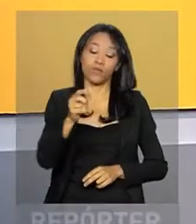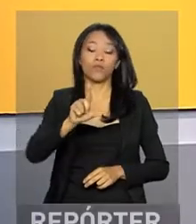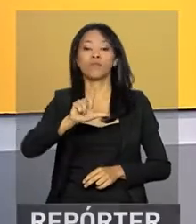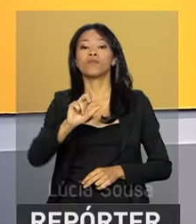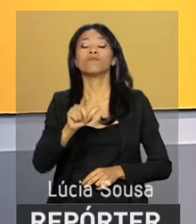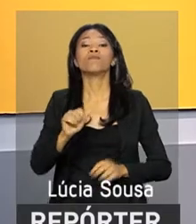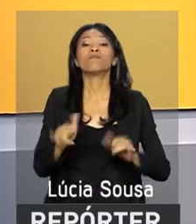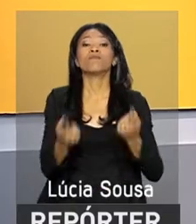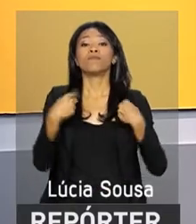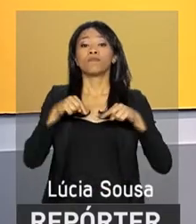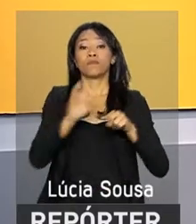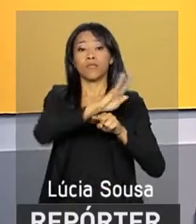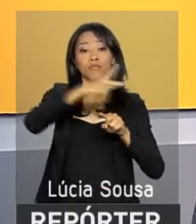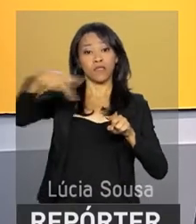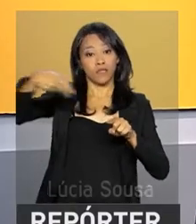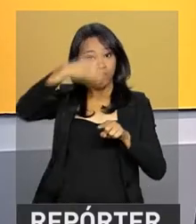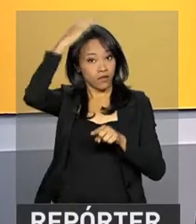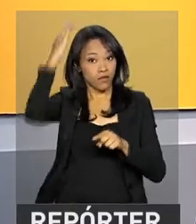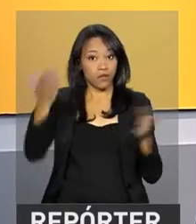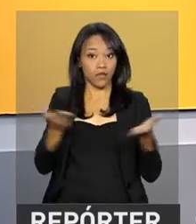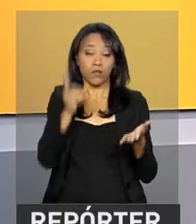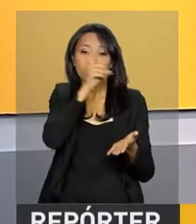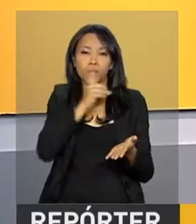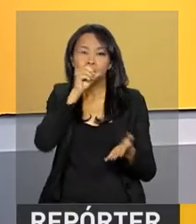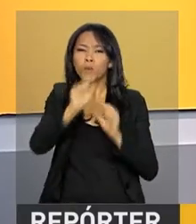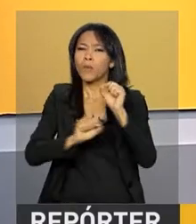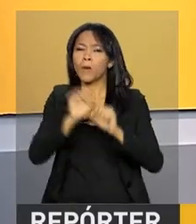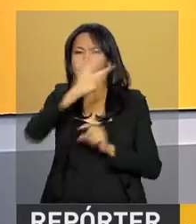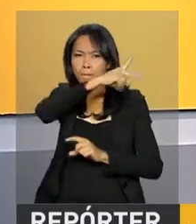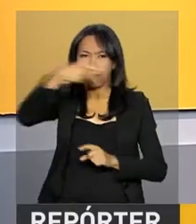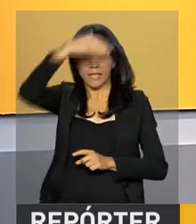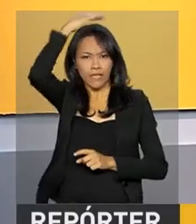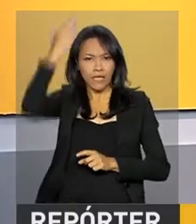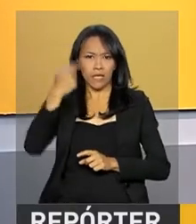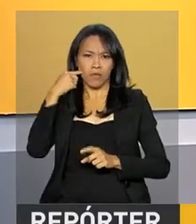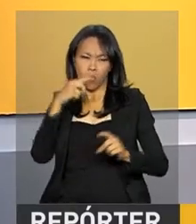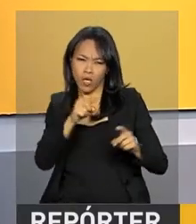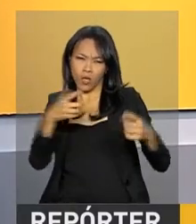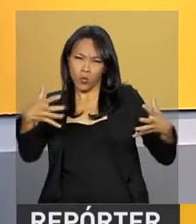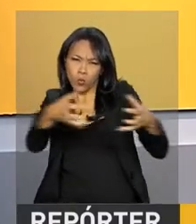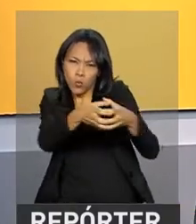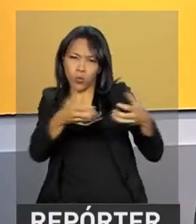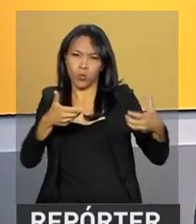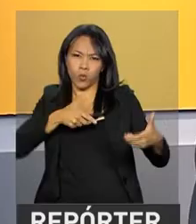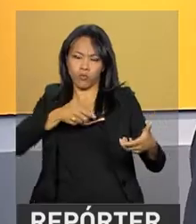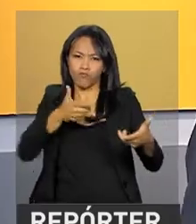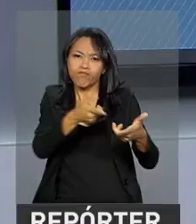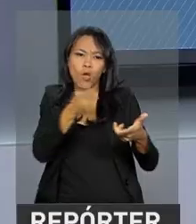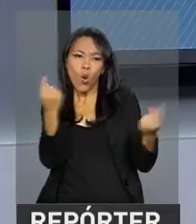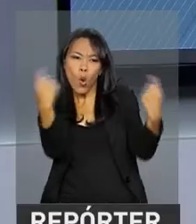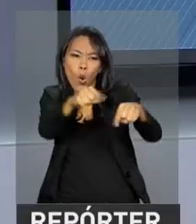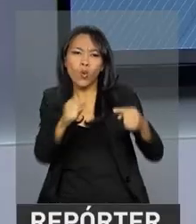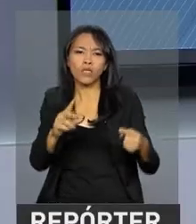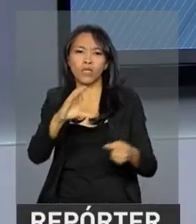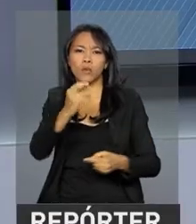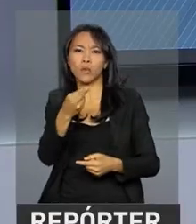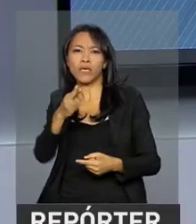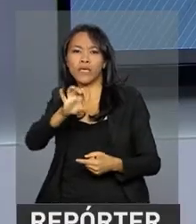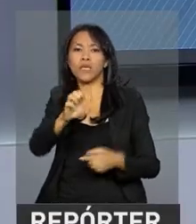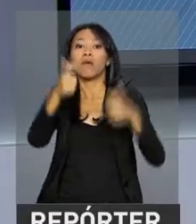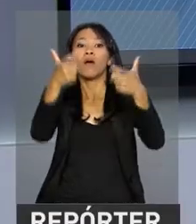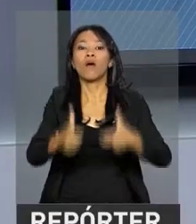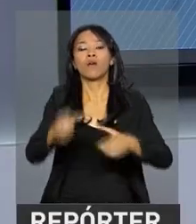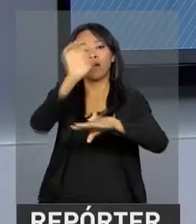presidente Michel Temer acompanhou neste domingo a operação que combate o crime organizado no Rio de Janeiro. E quem traz as